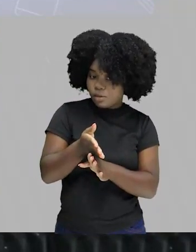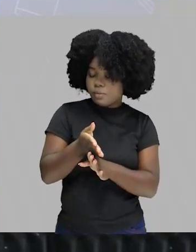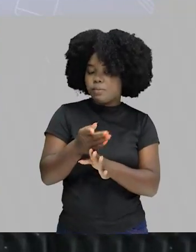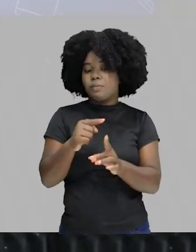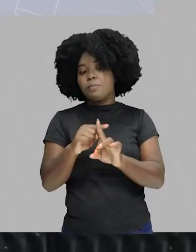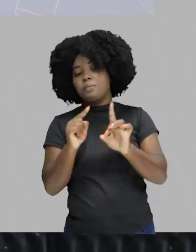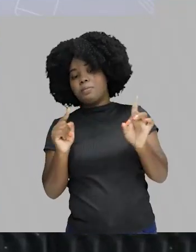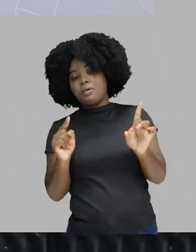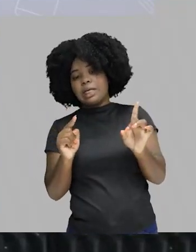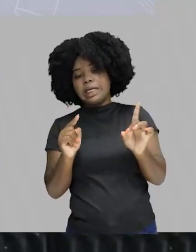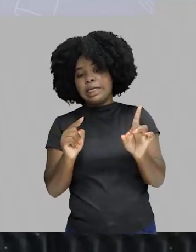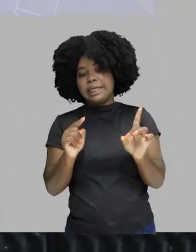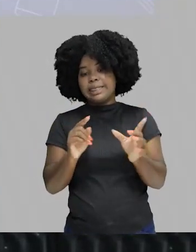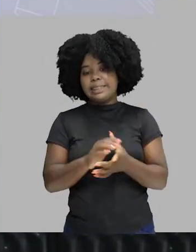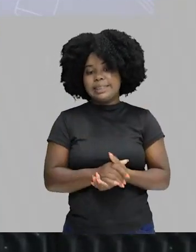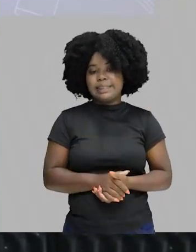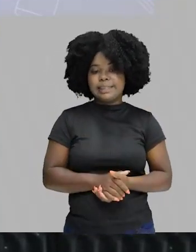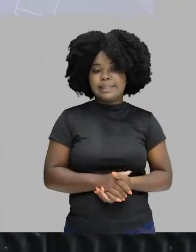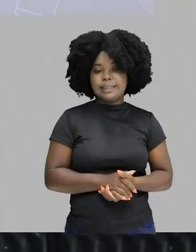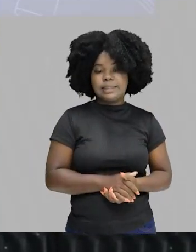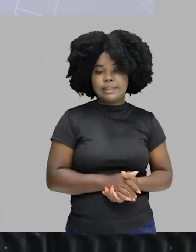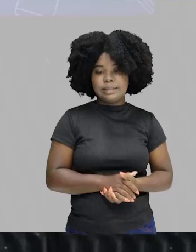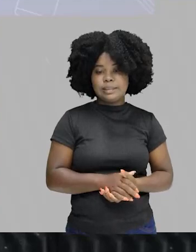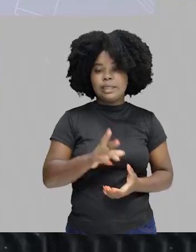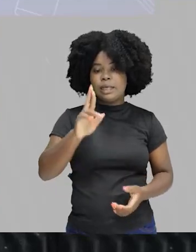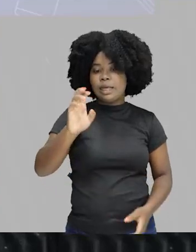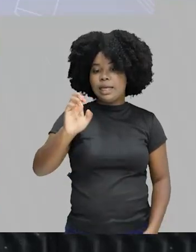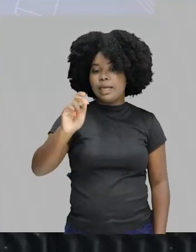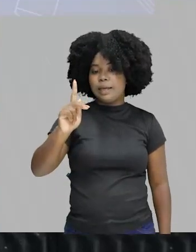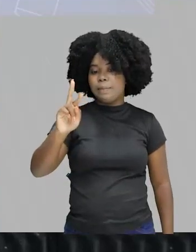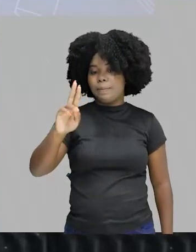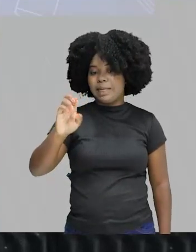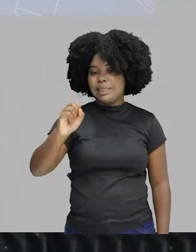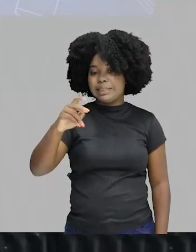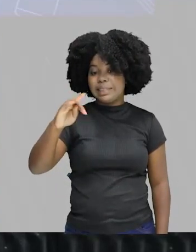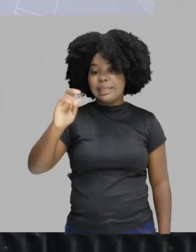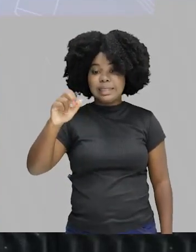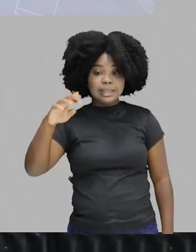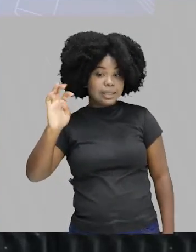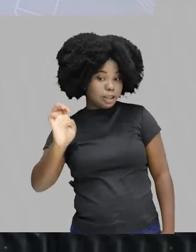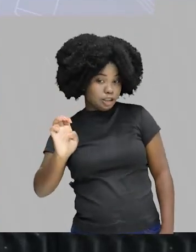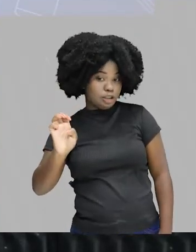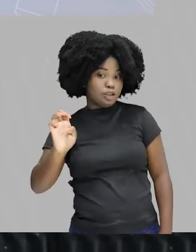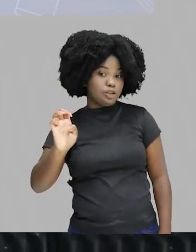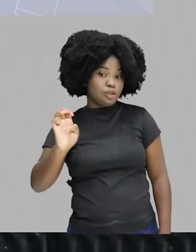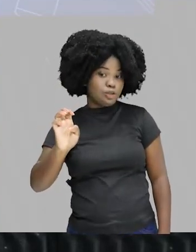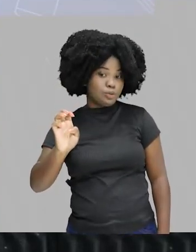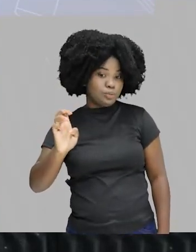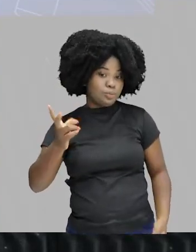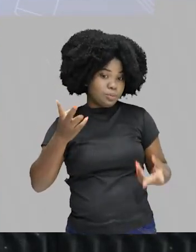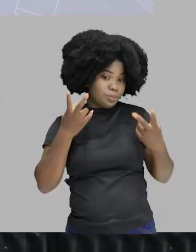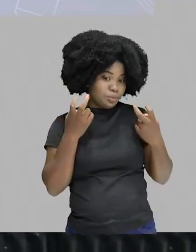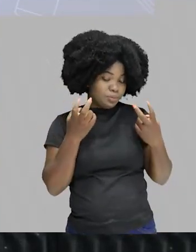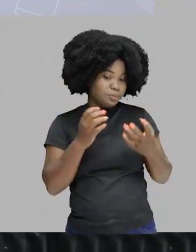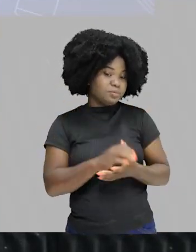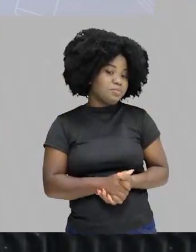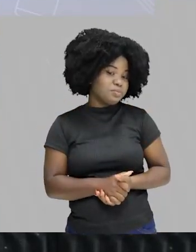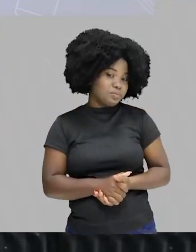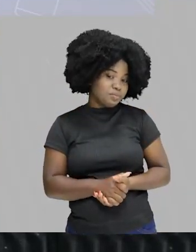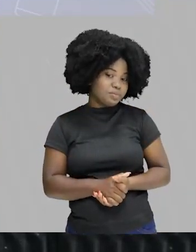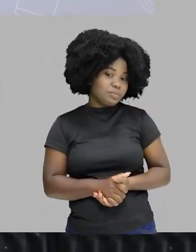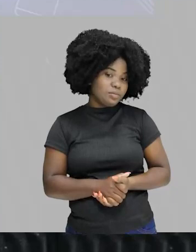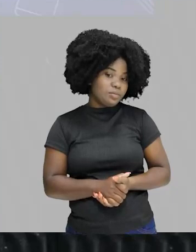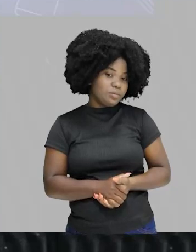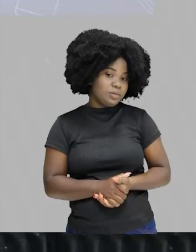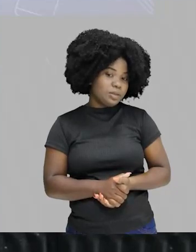Percebe? Mas aqui ele coloca representantes eleitos. Certo? Olha só. Aí nós passamos